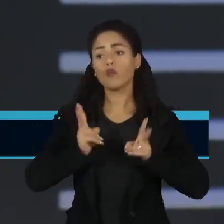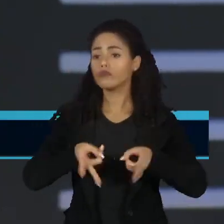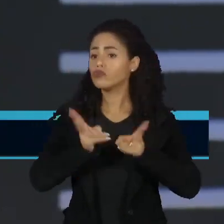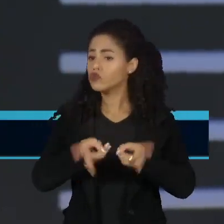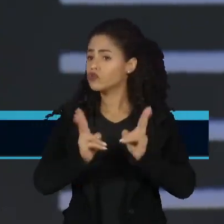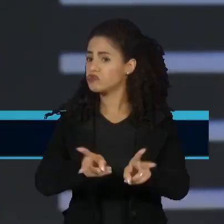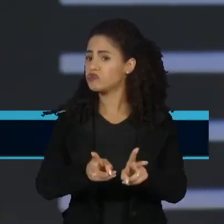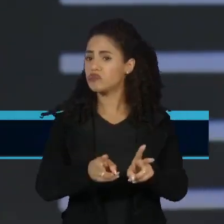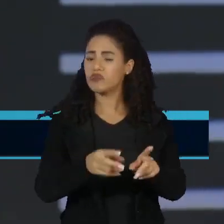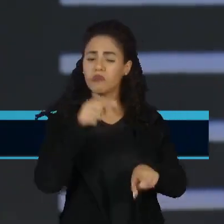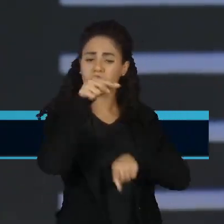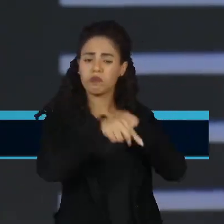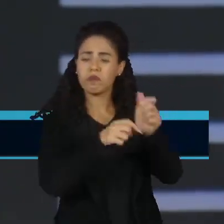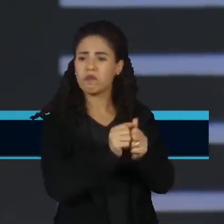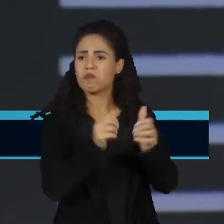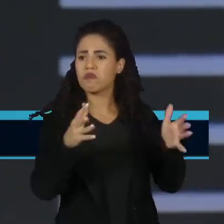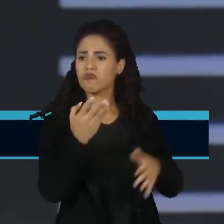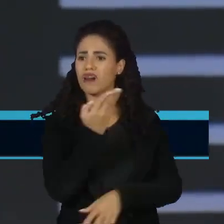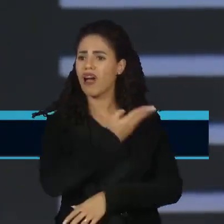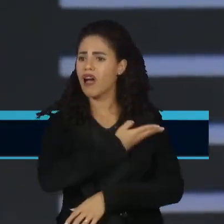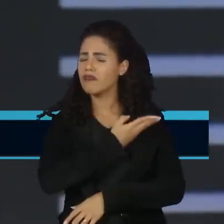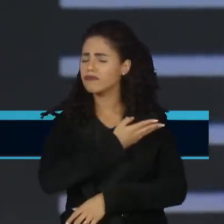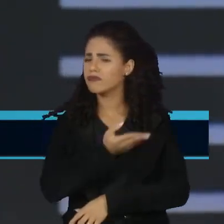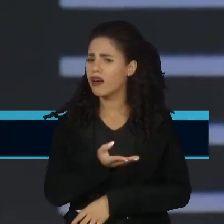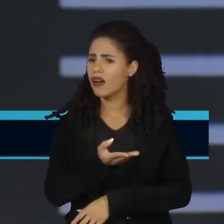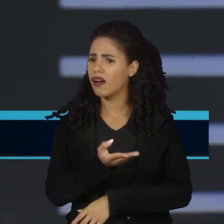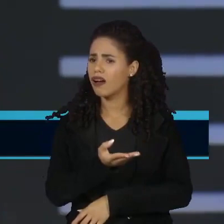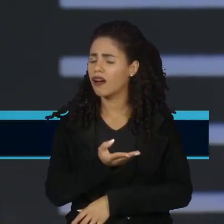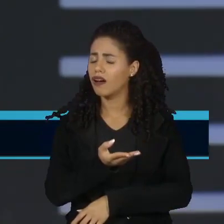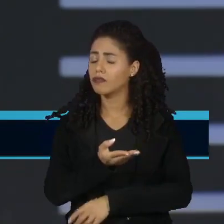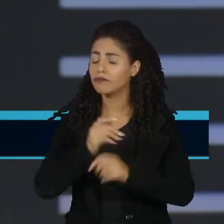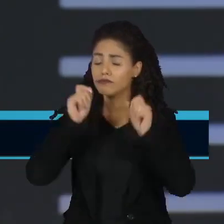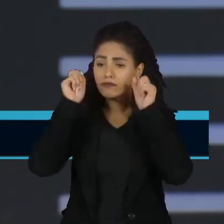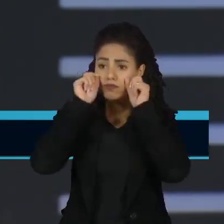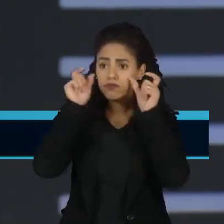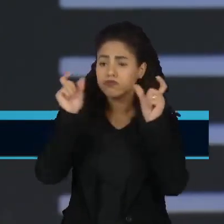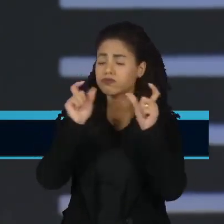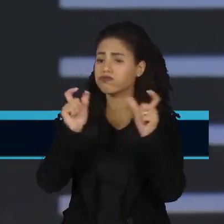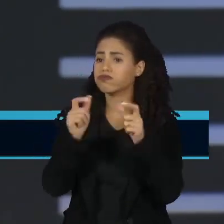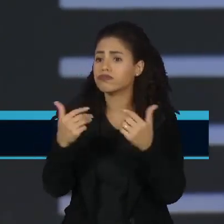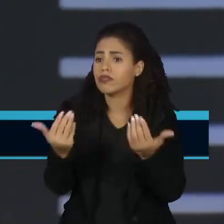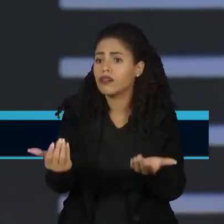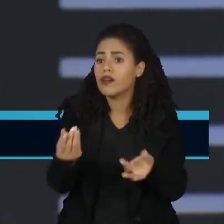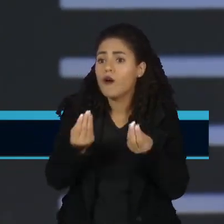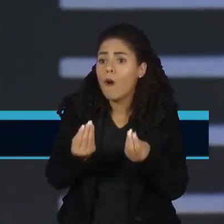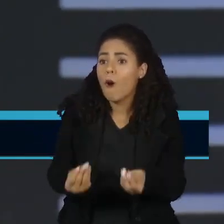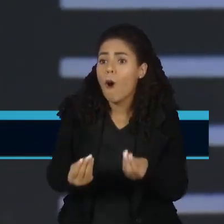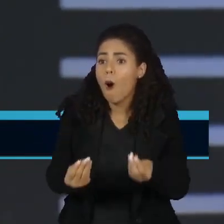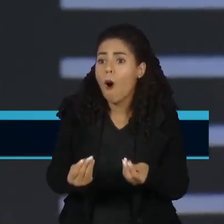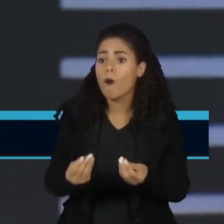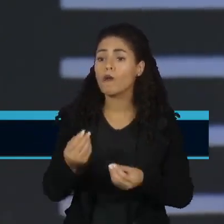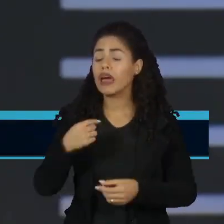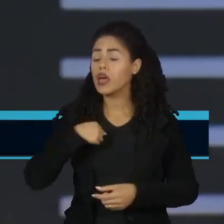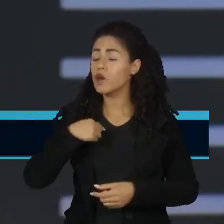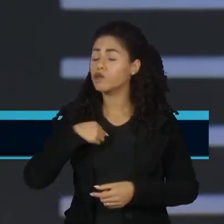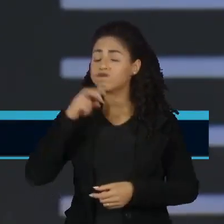a faixa de Gaza. É impressionante isso. Não consigo mais olhar para essas cenas de tanta indignação. Obrigado. Obrigado. Obrigado.